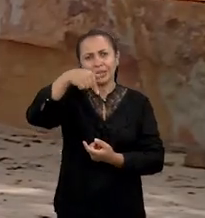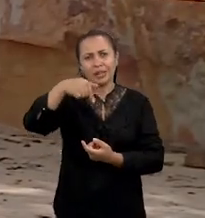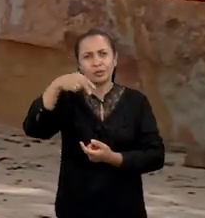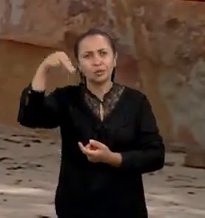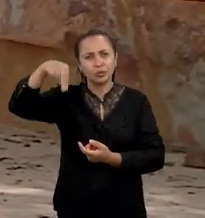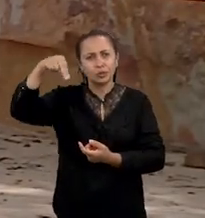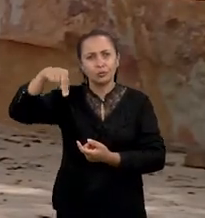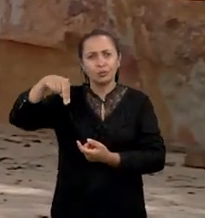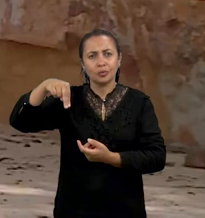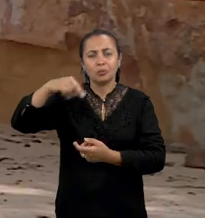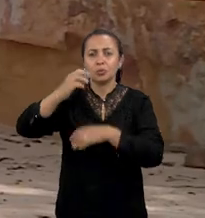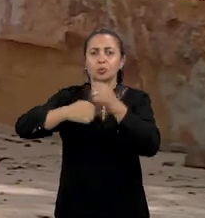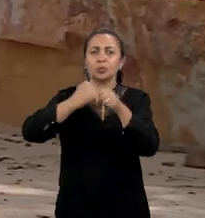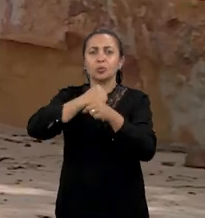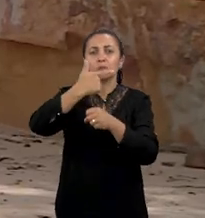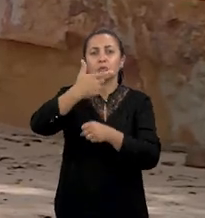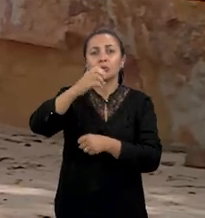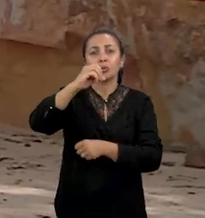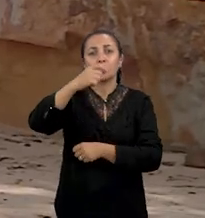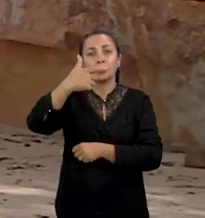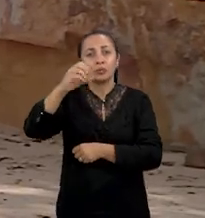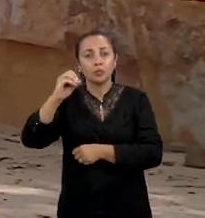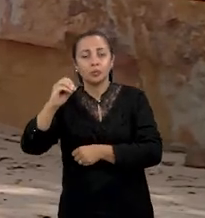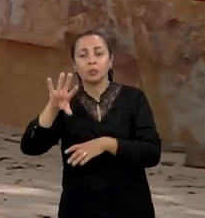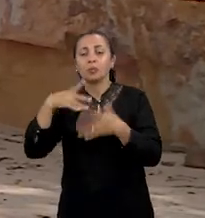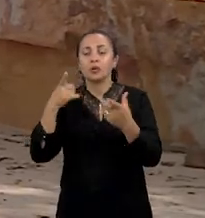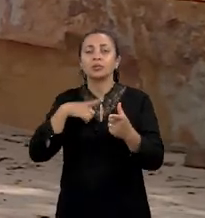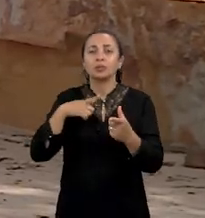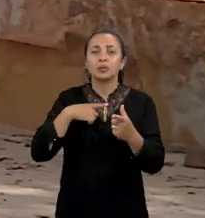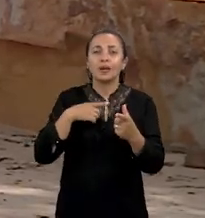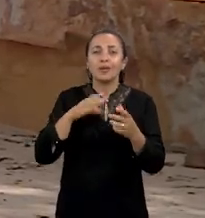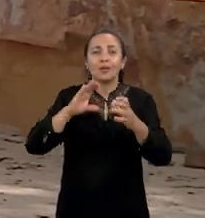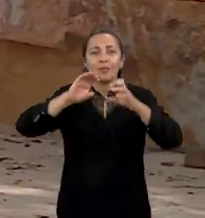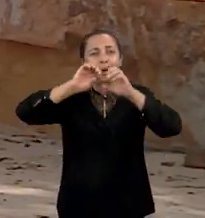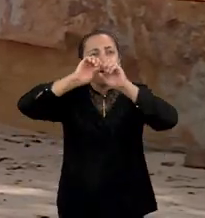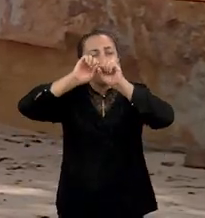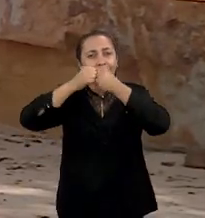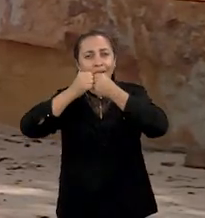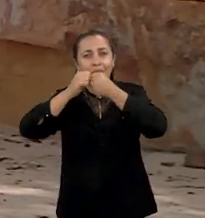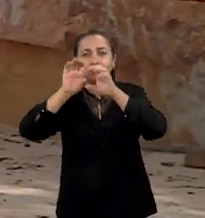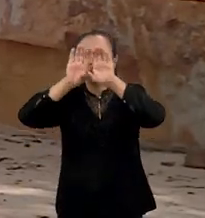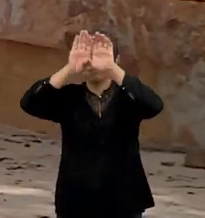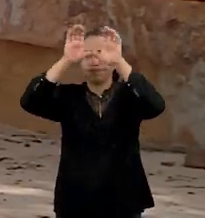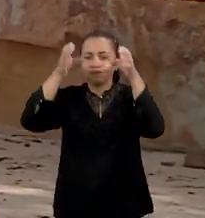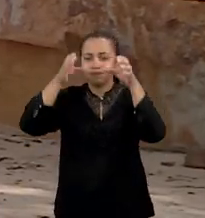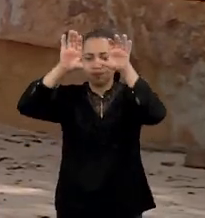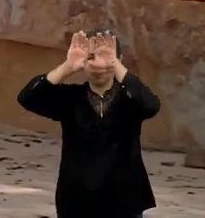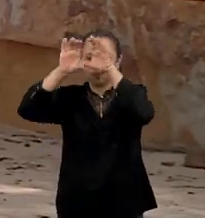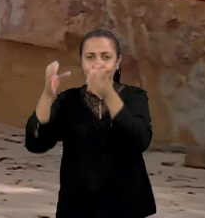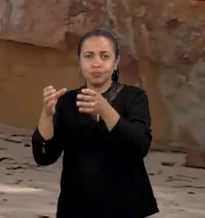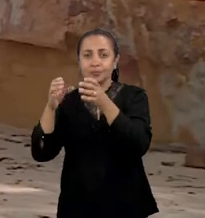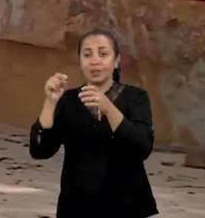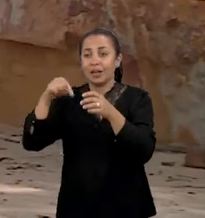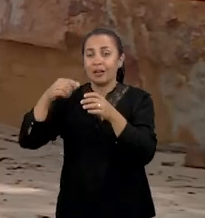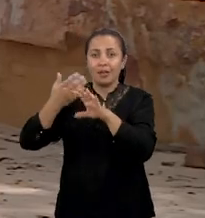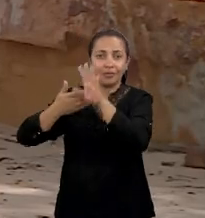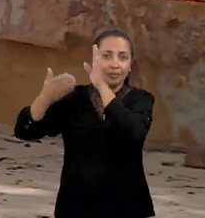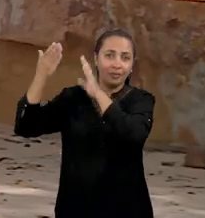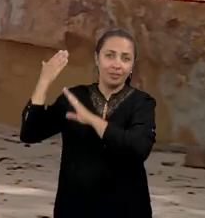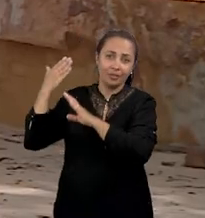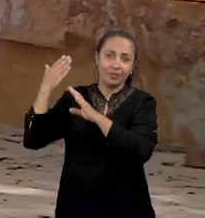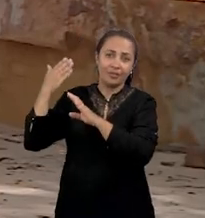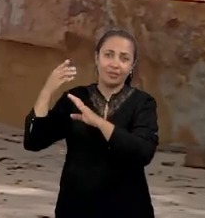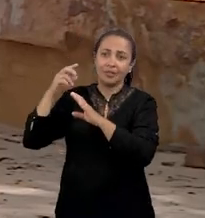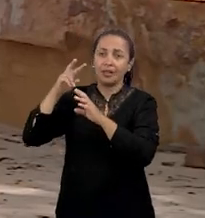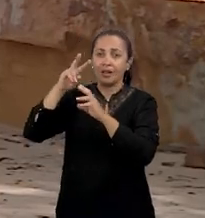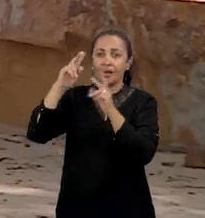novembro de 2020, quando há um colapso de blocos aqui, justamente aqui atrás de onde a gente está, nesse local exato,